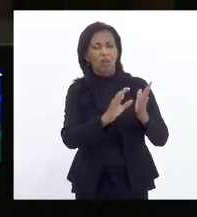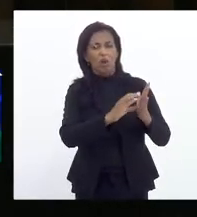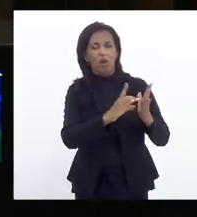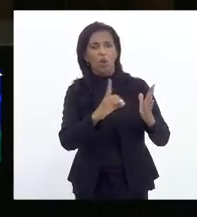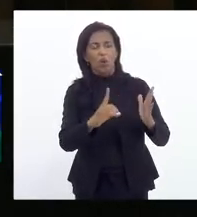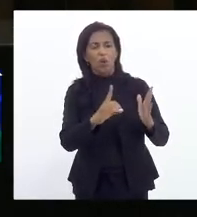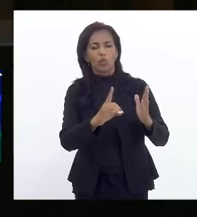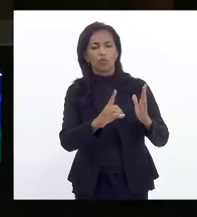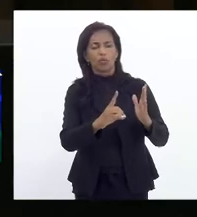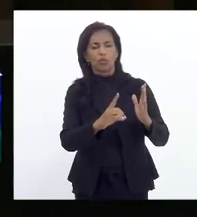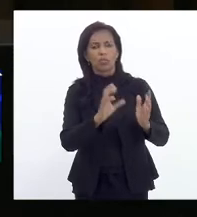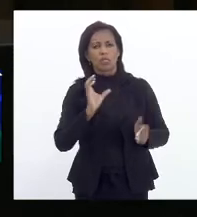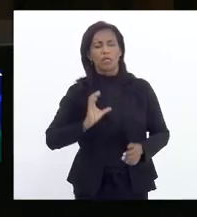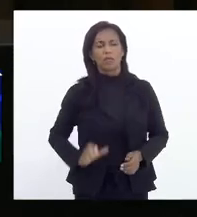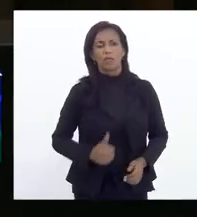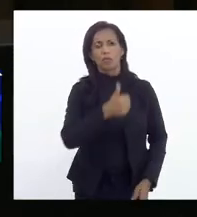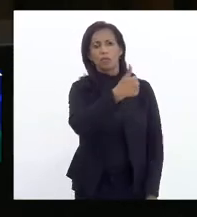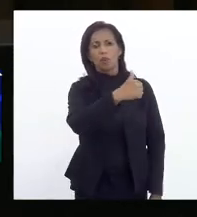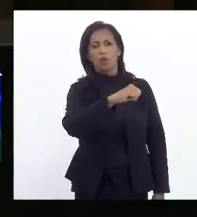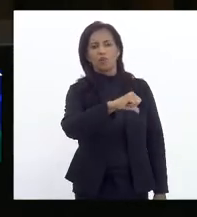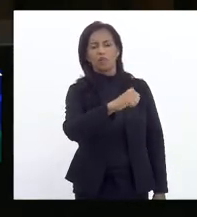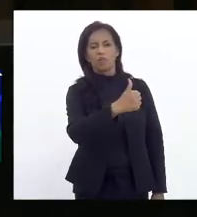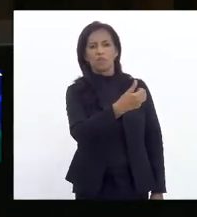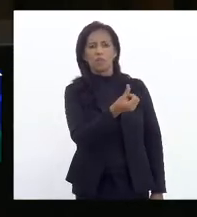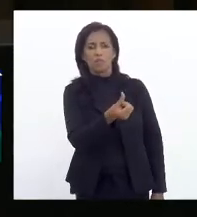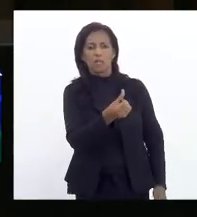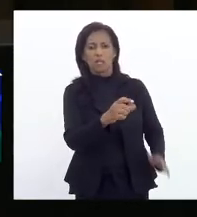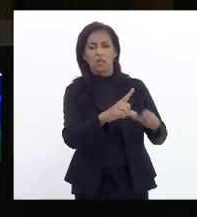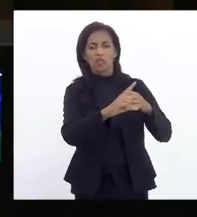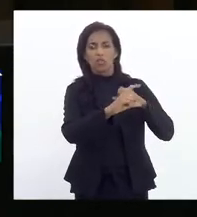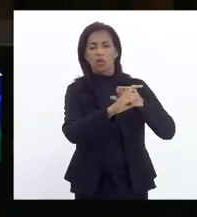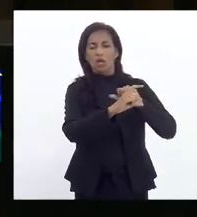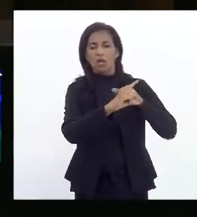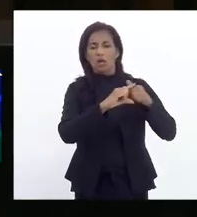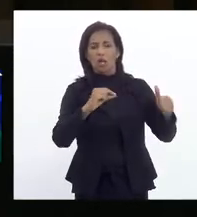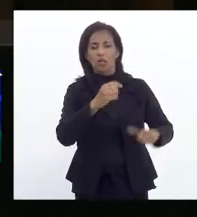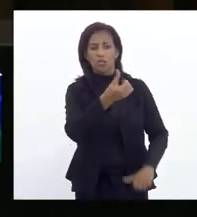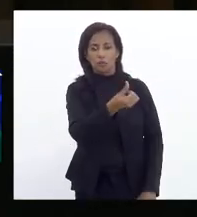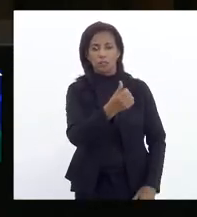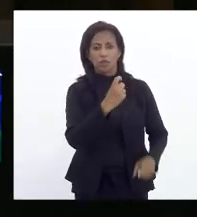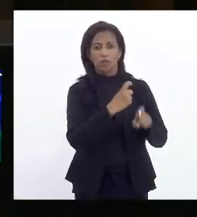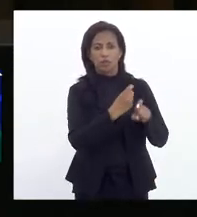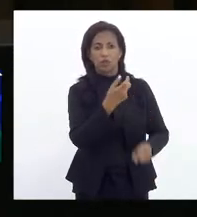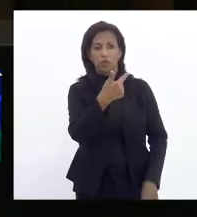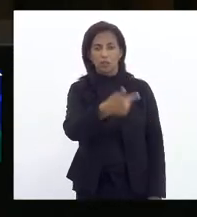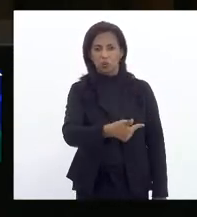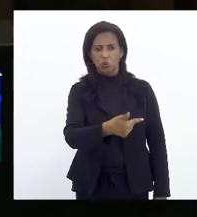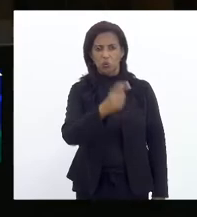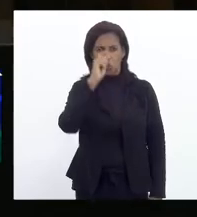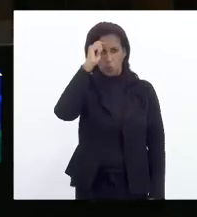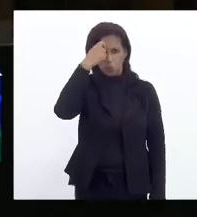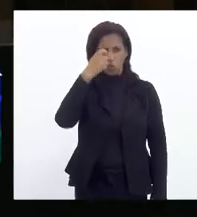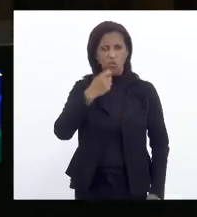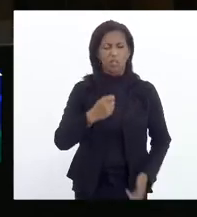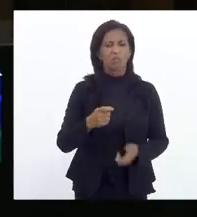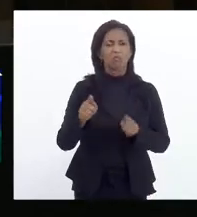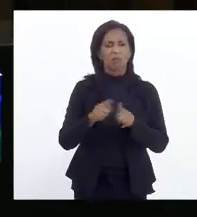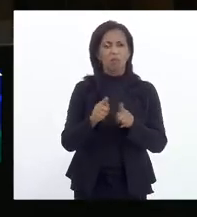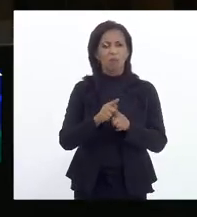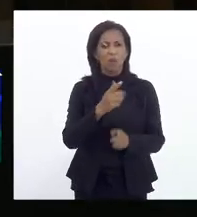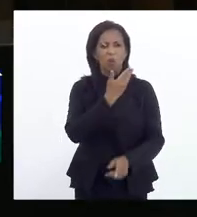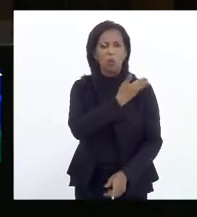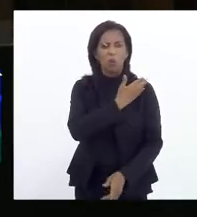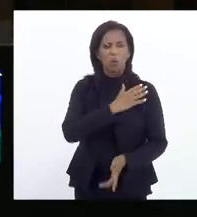1916, artigo 6º, inciso 2º, os negros como raça inferior,